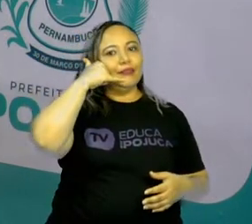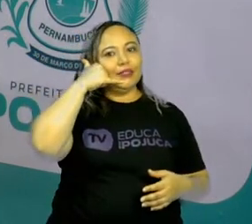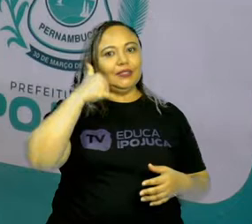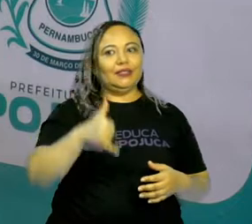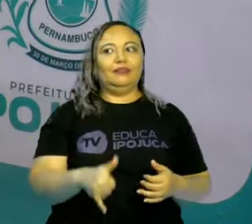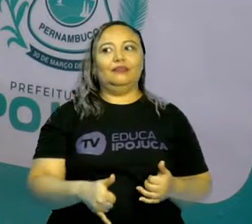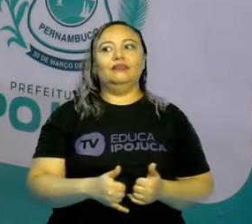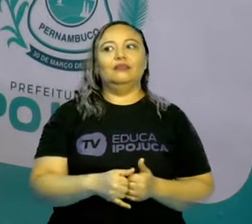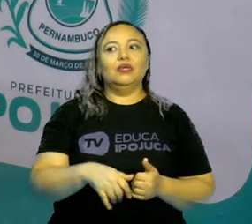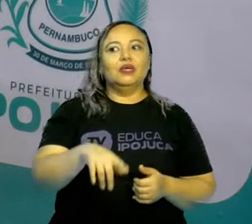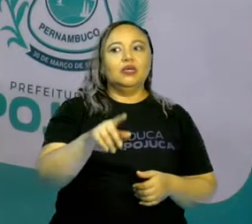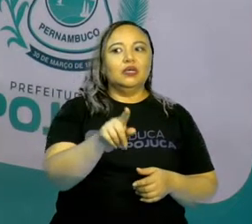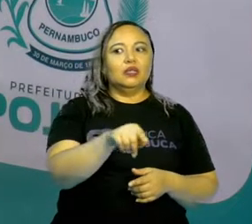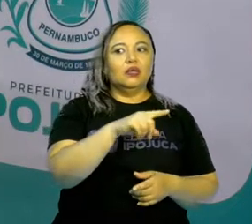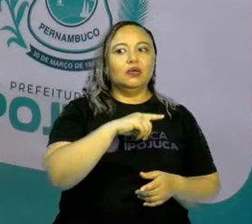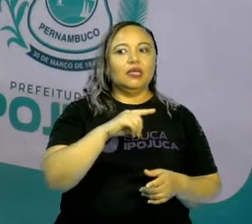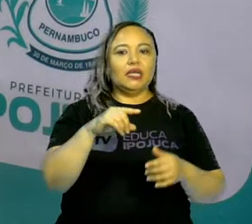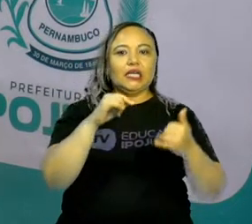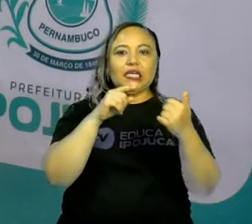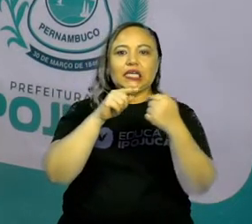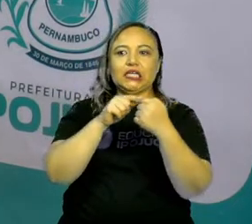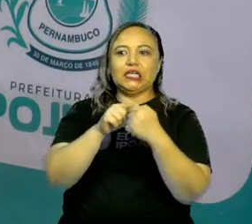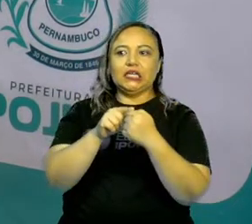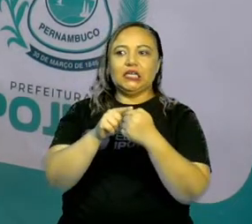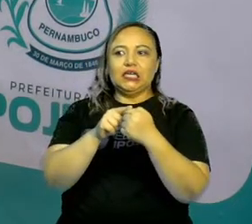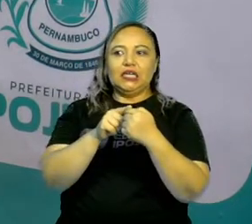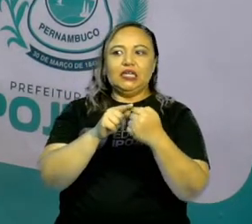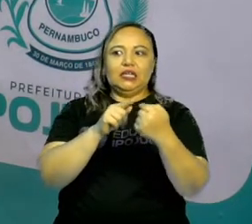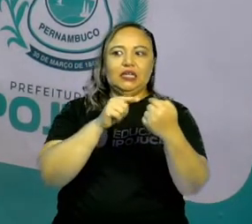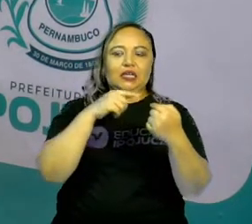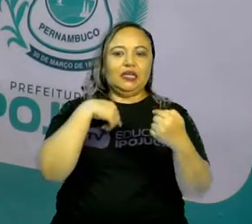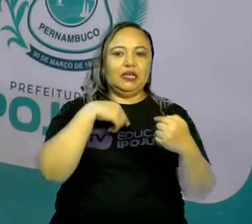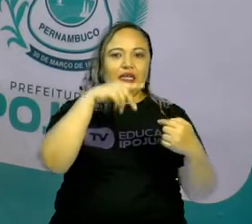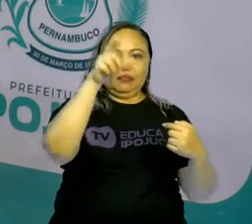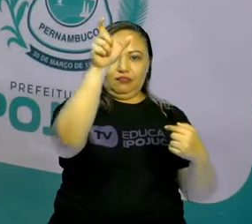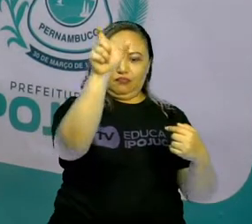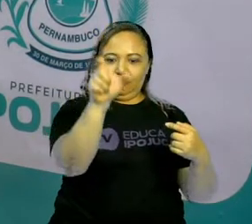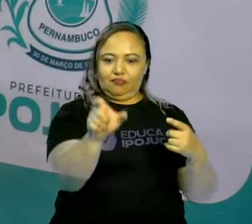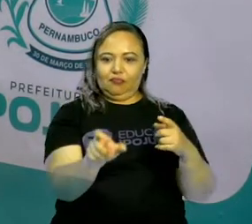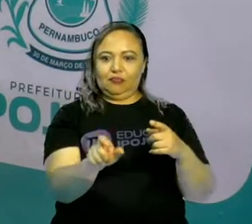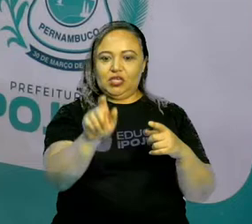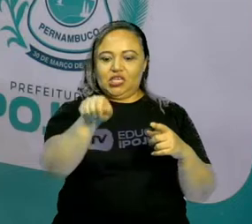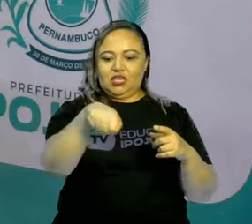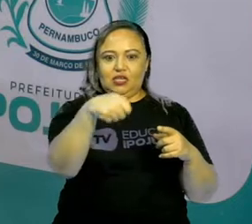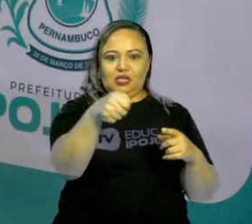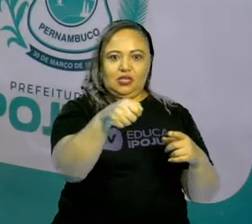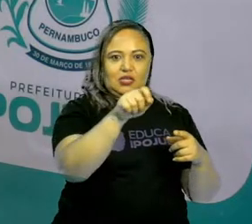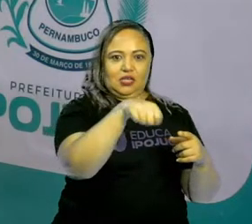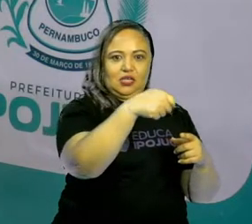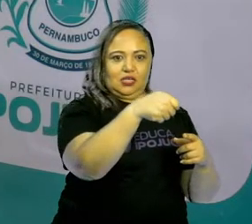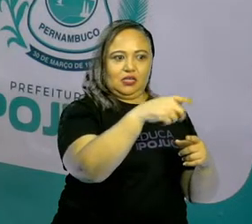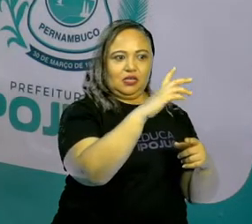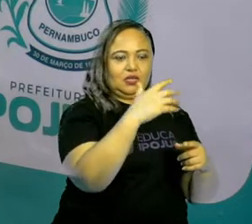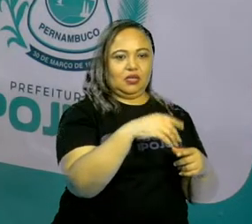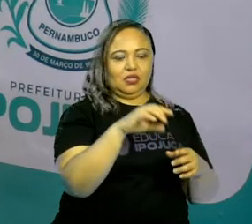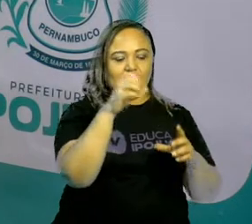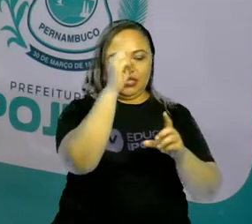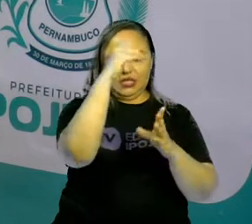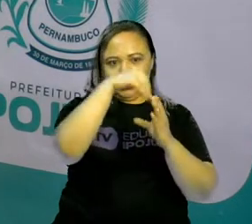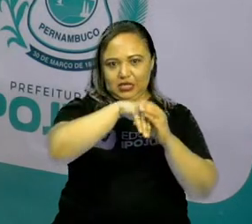identificam, nos inserem na sociedade. Por quê? Cada um tem um número de telefone diferente. Não é isso?